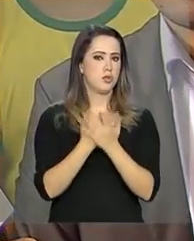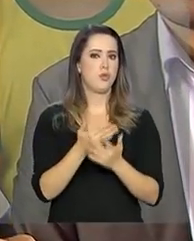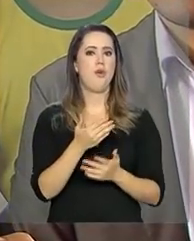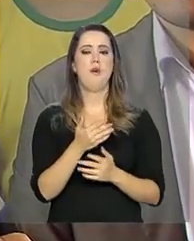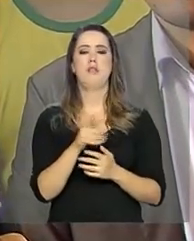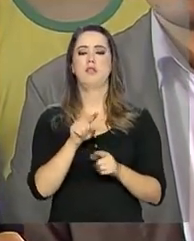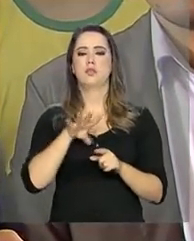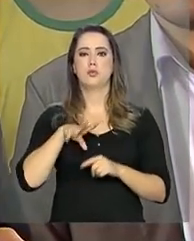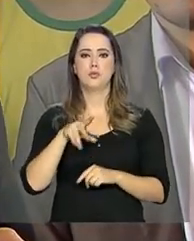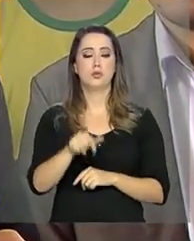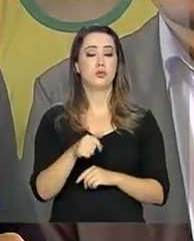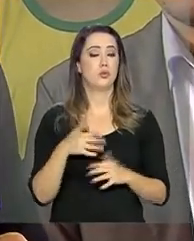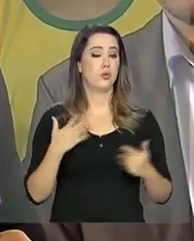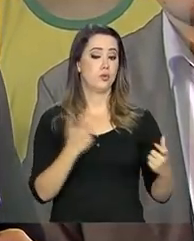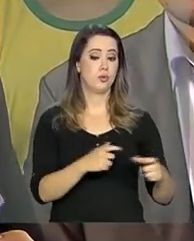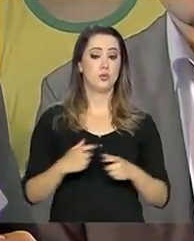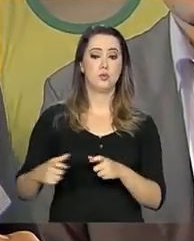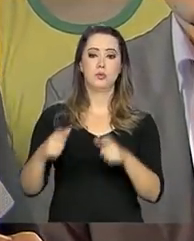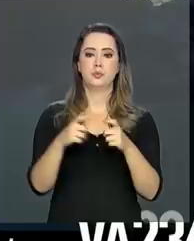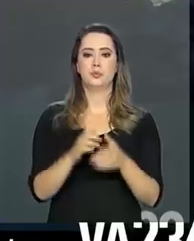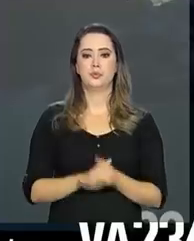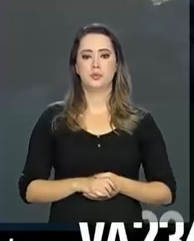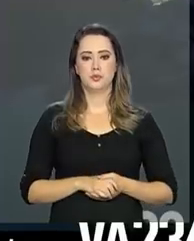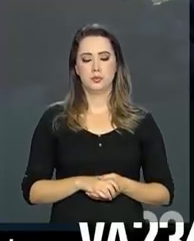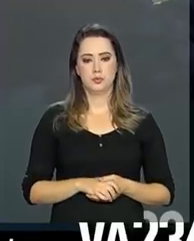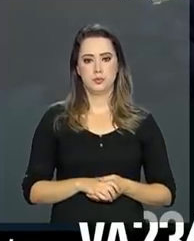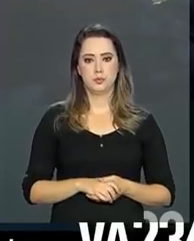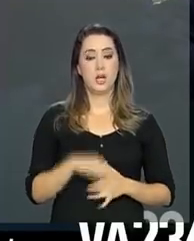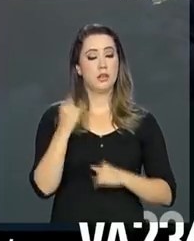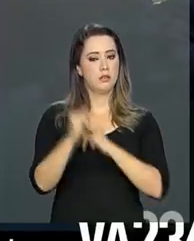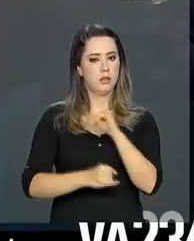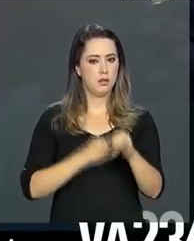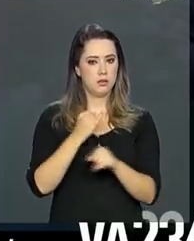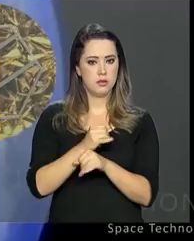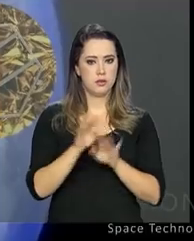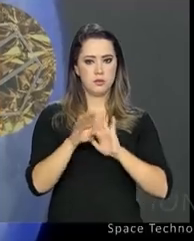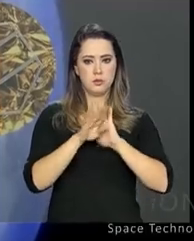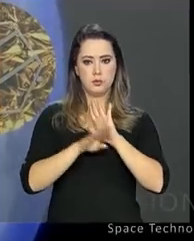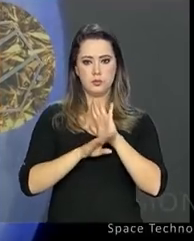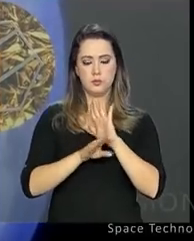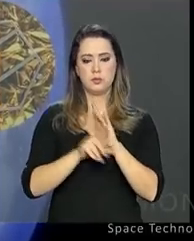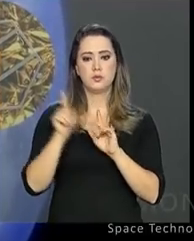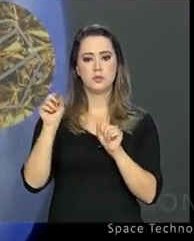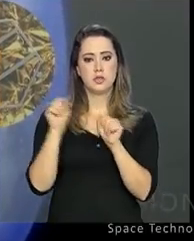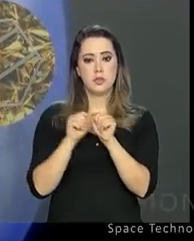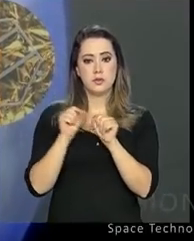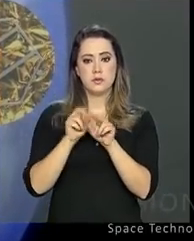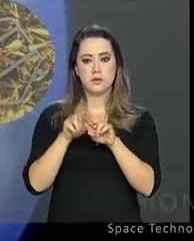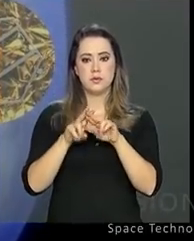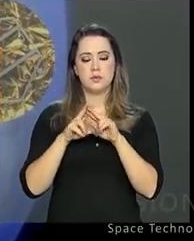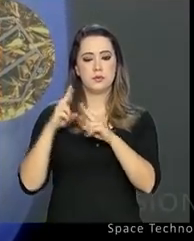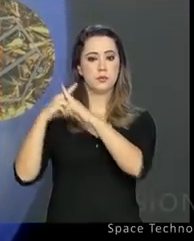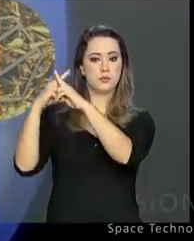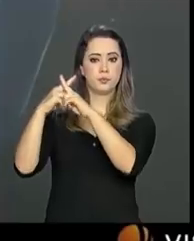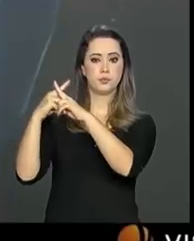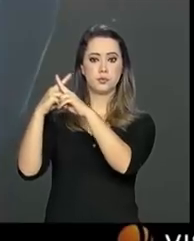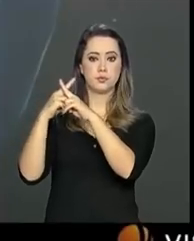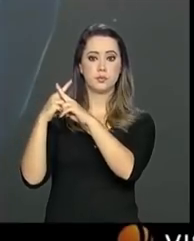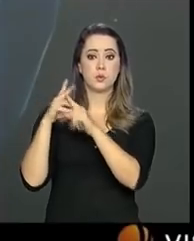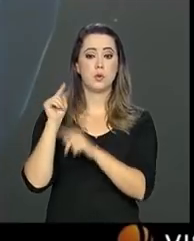do governo federal, em todos os municípios brasileiros. A conexão de internet do programa é feita por meio do satélite